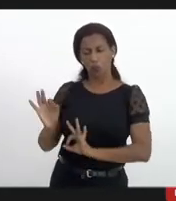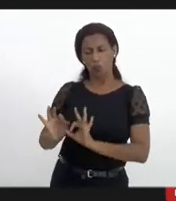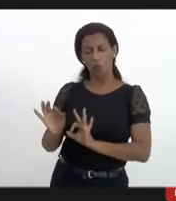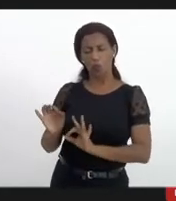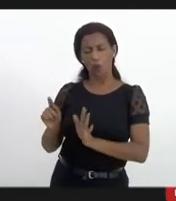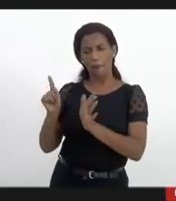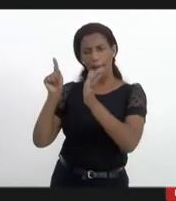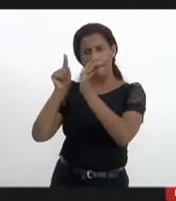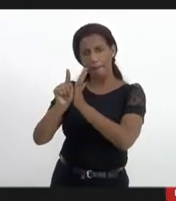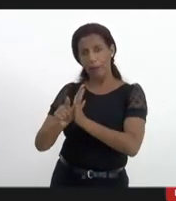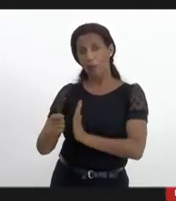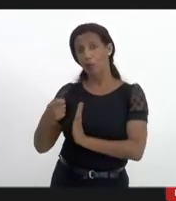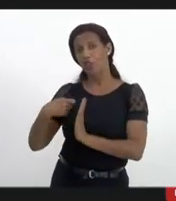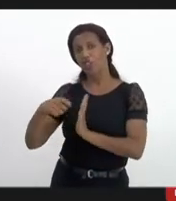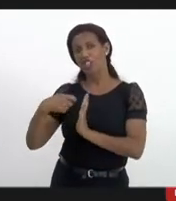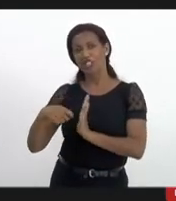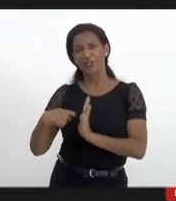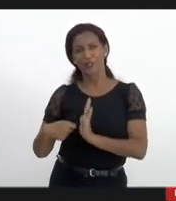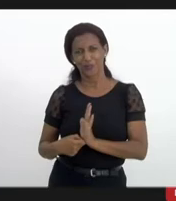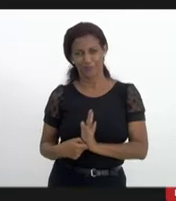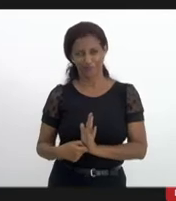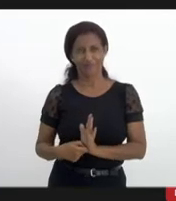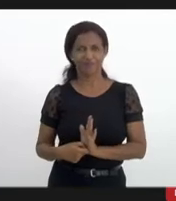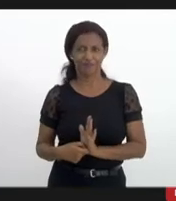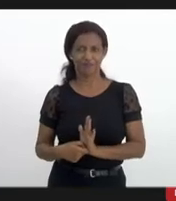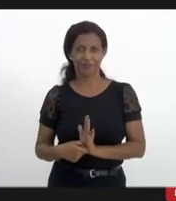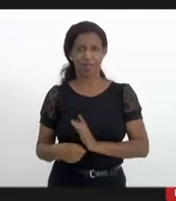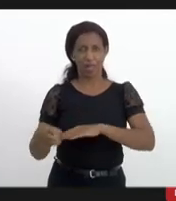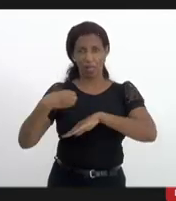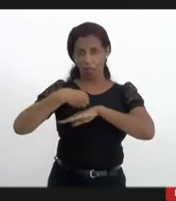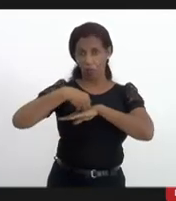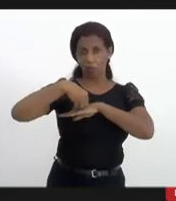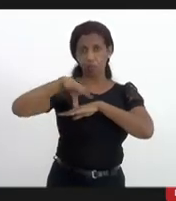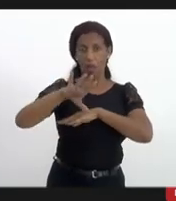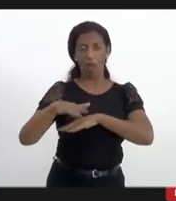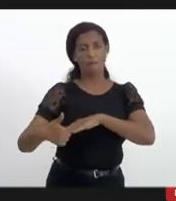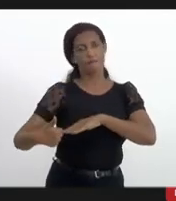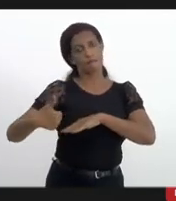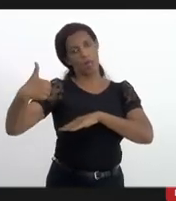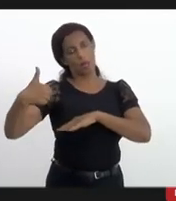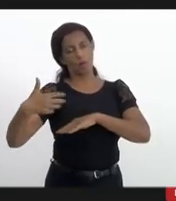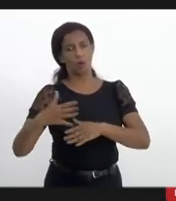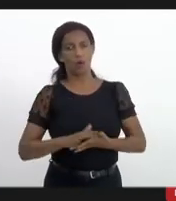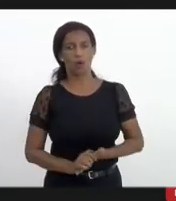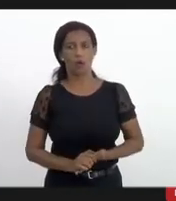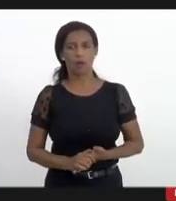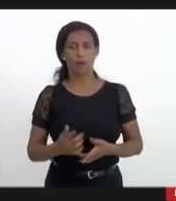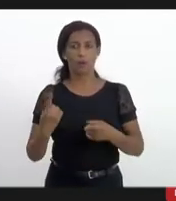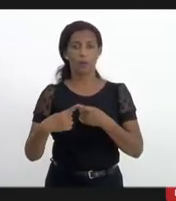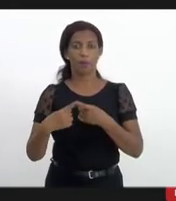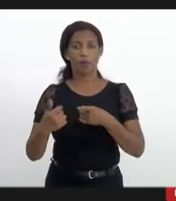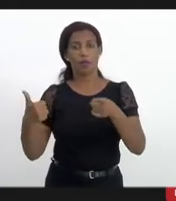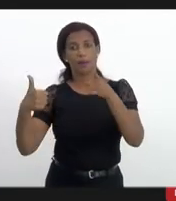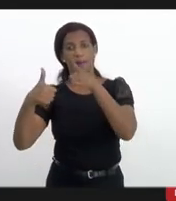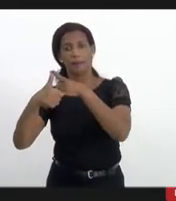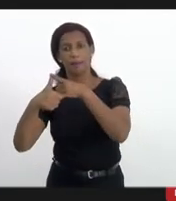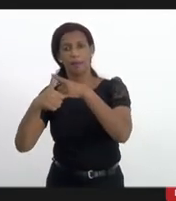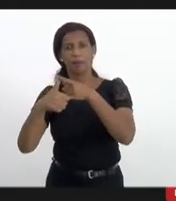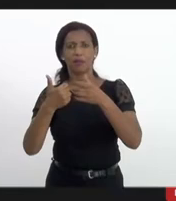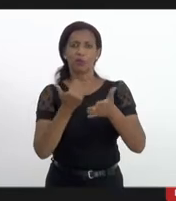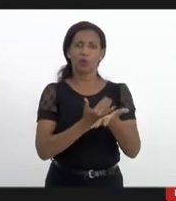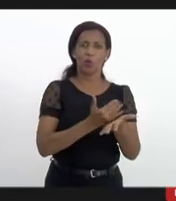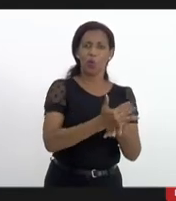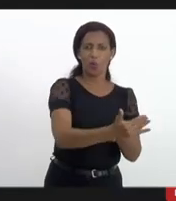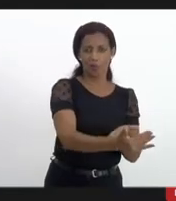por escrito e eu não aqui a gente estava primeiro fazendo essa introdução